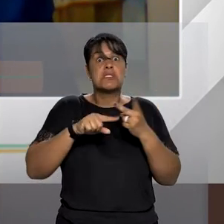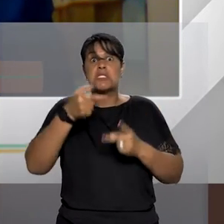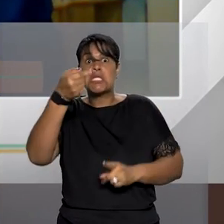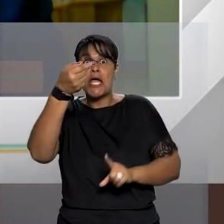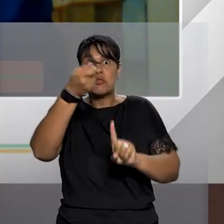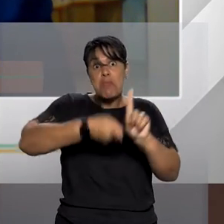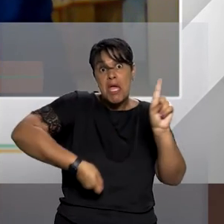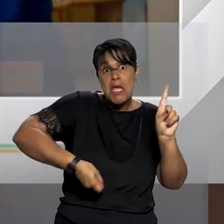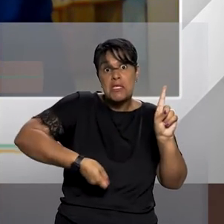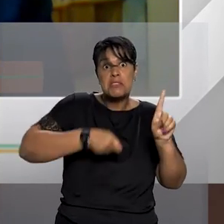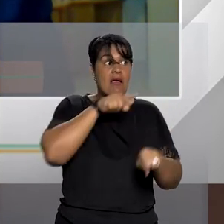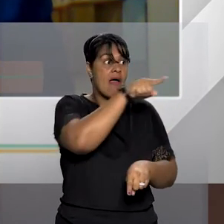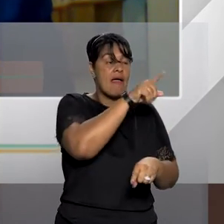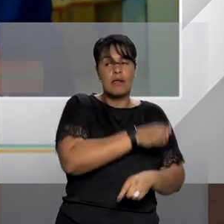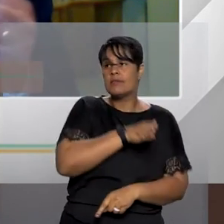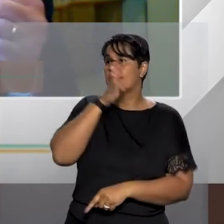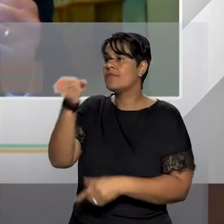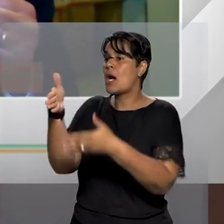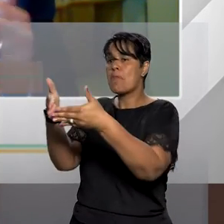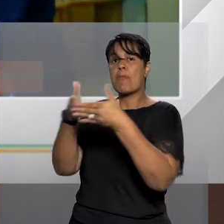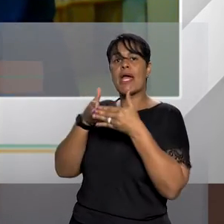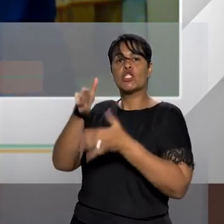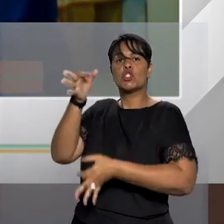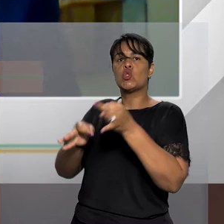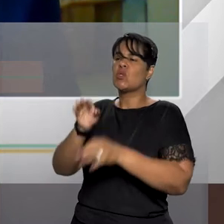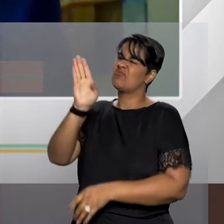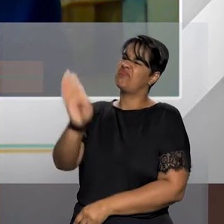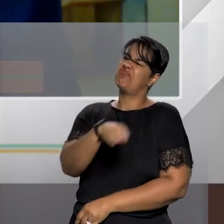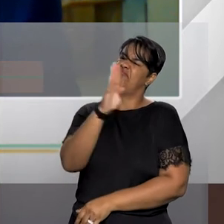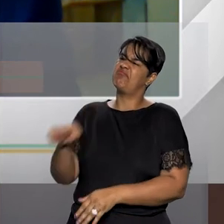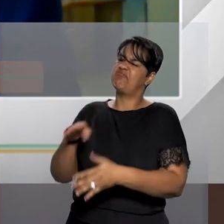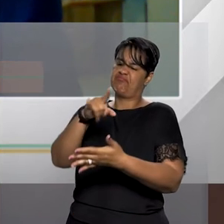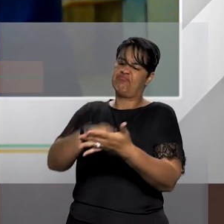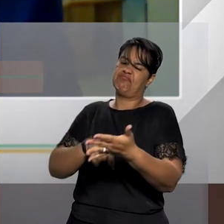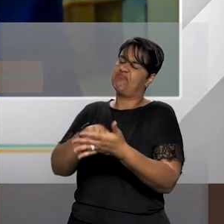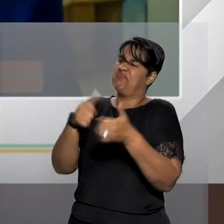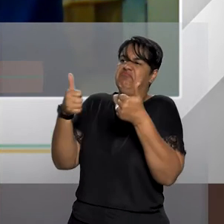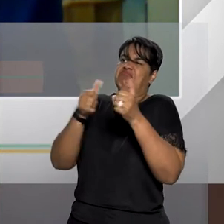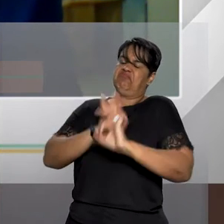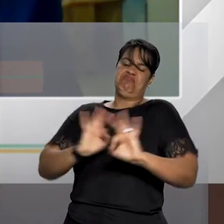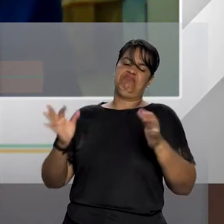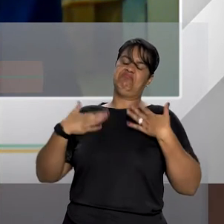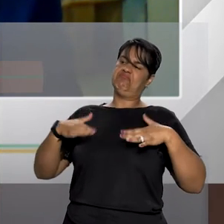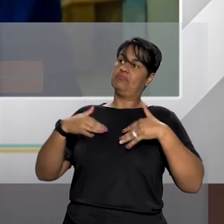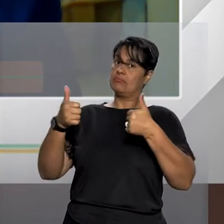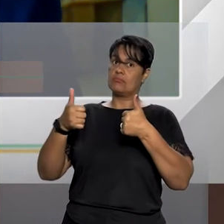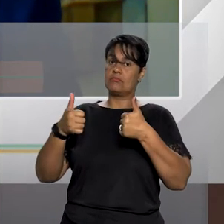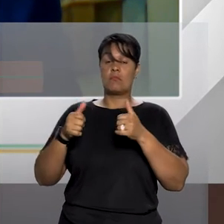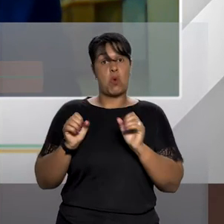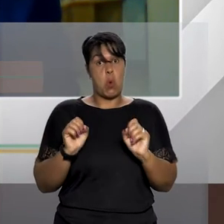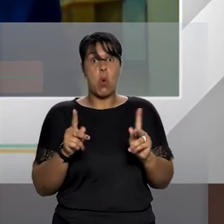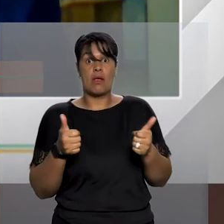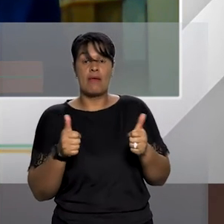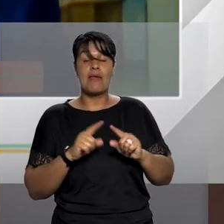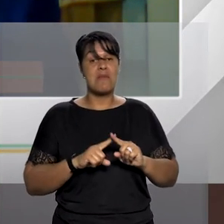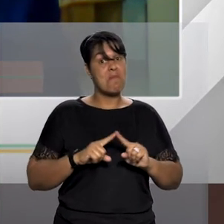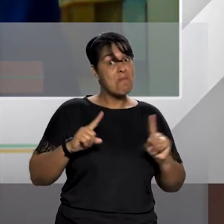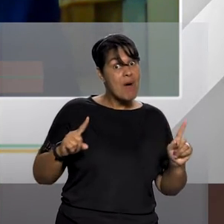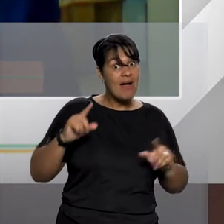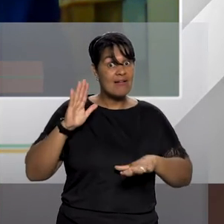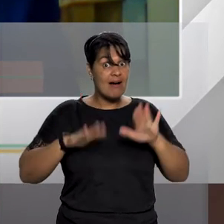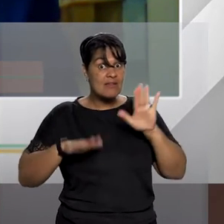revogar porque ela diz que está se sentindo protegida? se for o caso, tudo bem. Agora, eu tenho, por outro lado, casos de